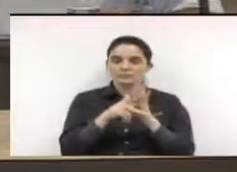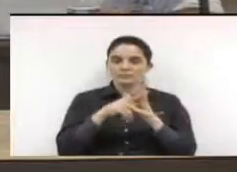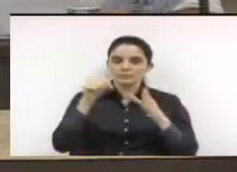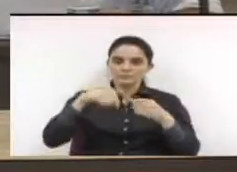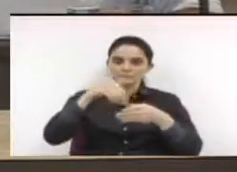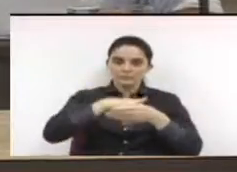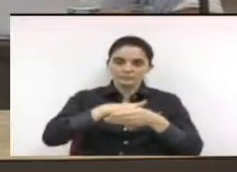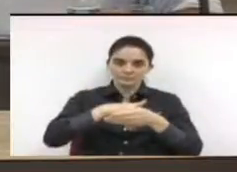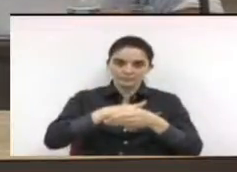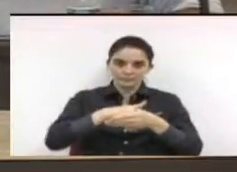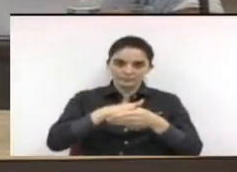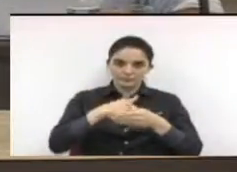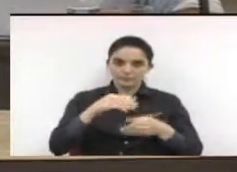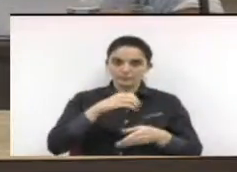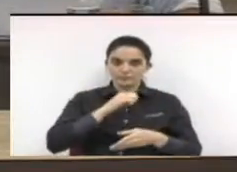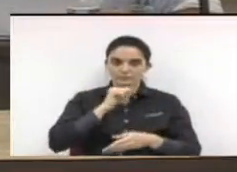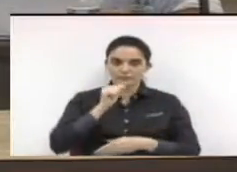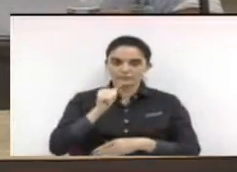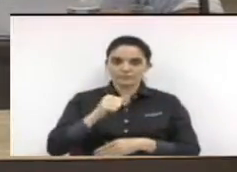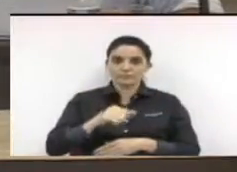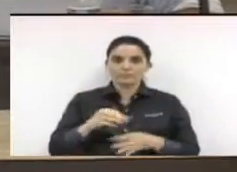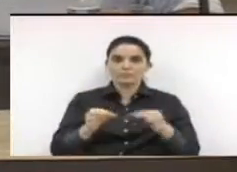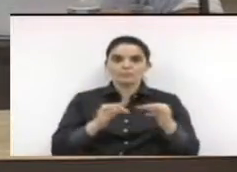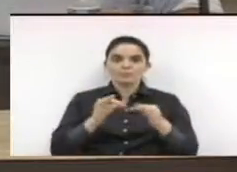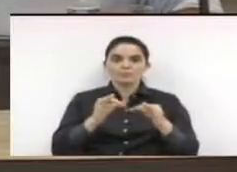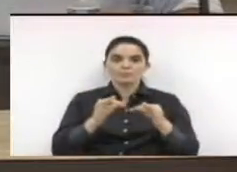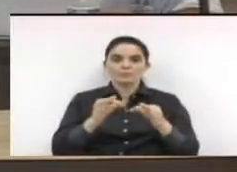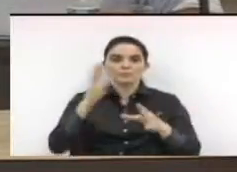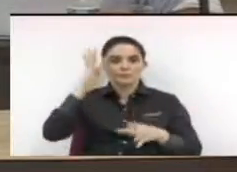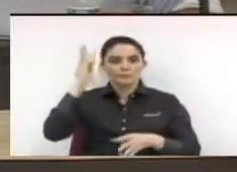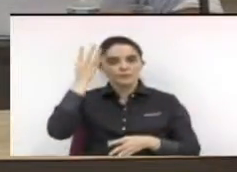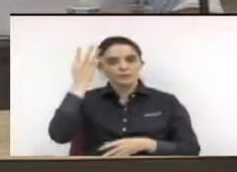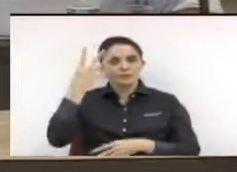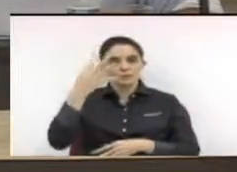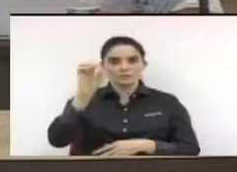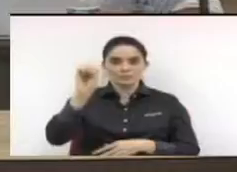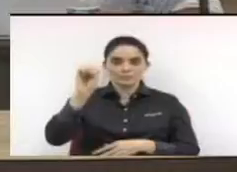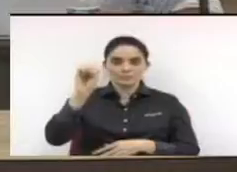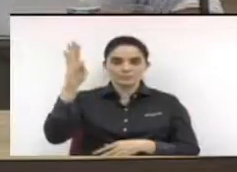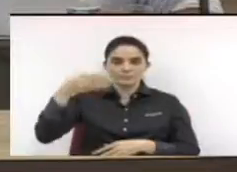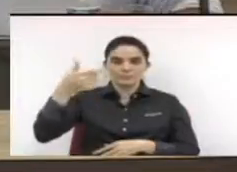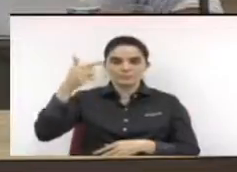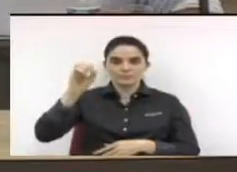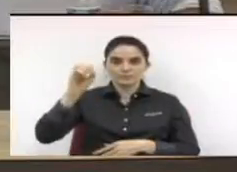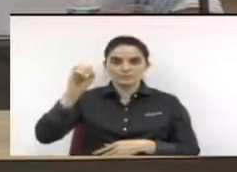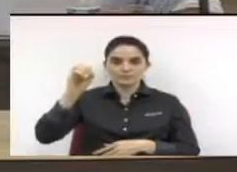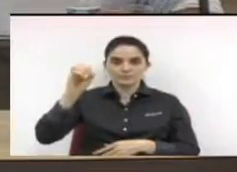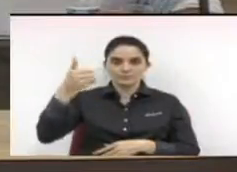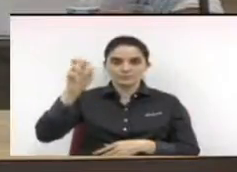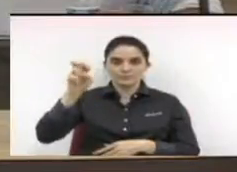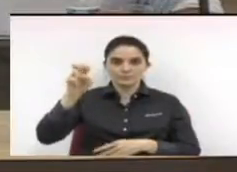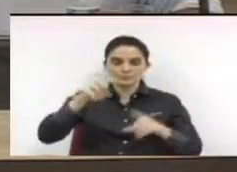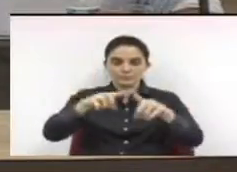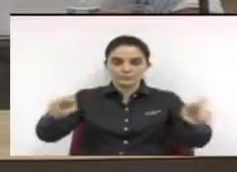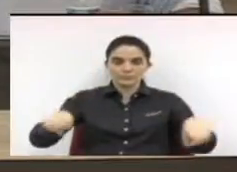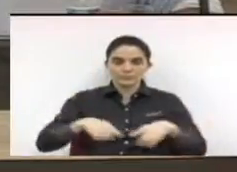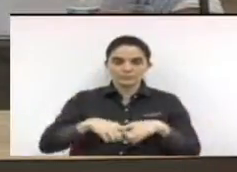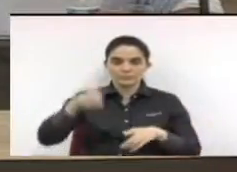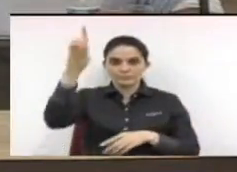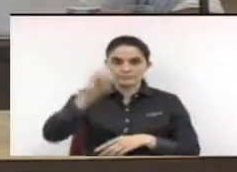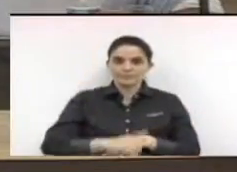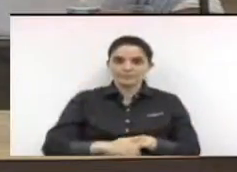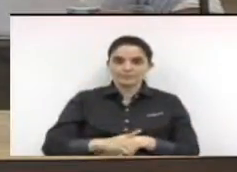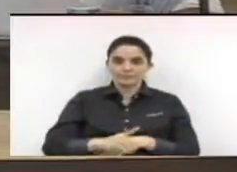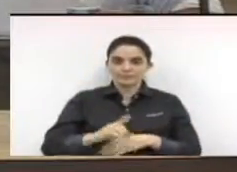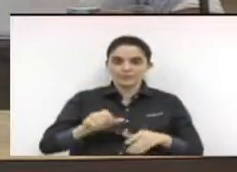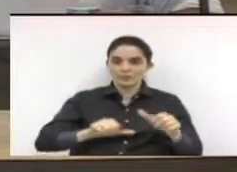limeira que o projeto de resolução número 48 de 2015 de autoria da mesa diretora que altera e